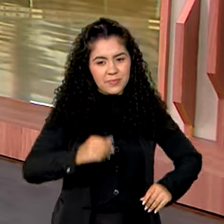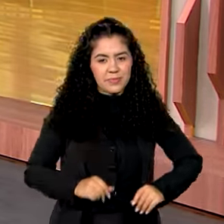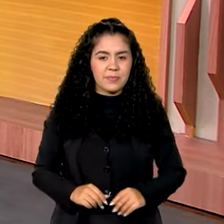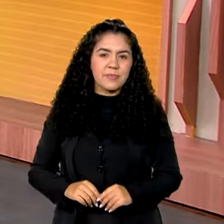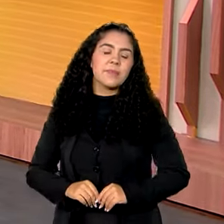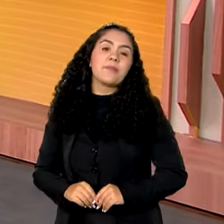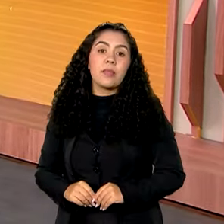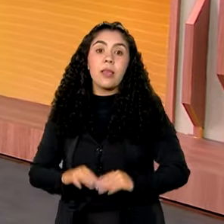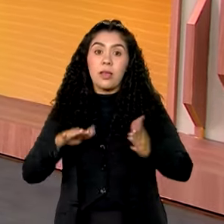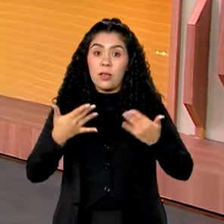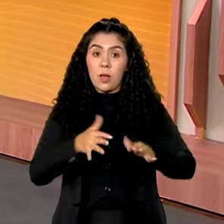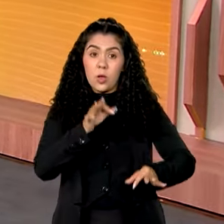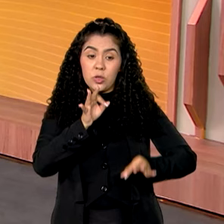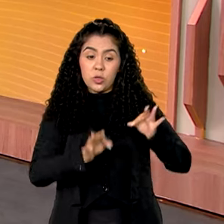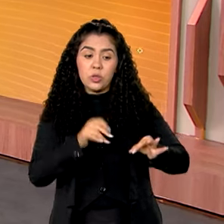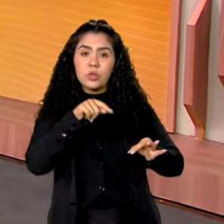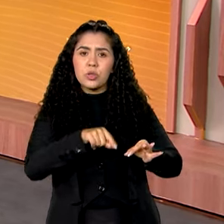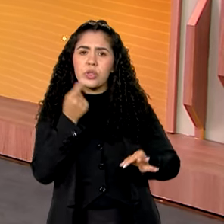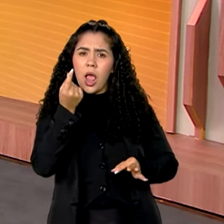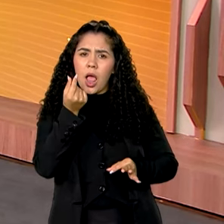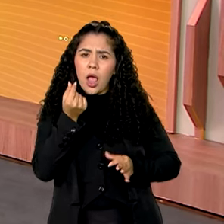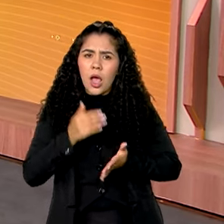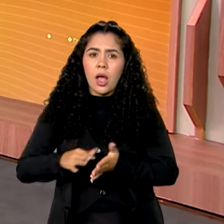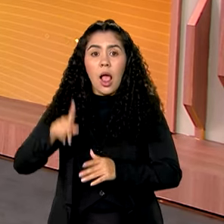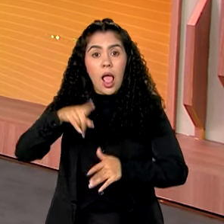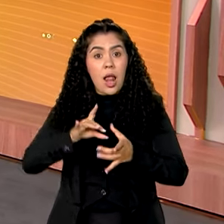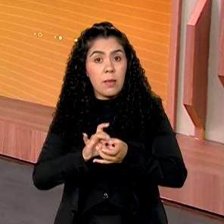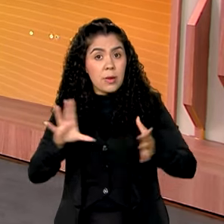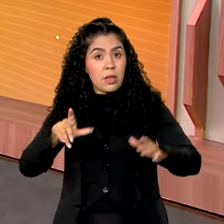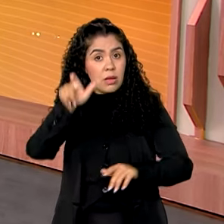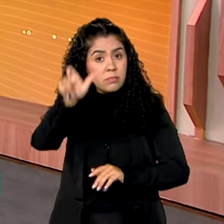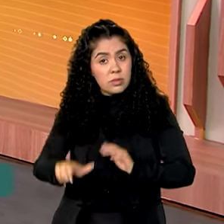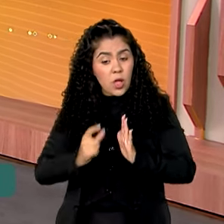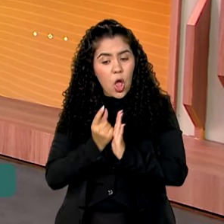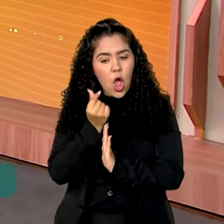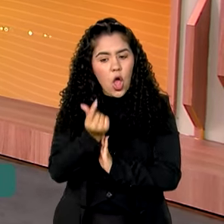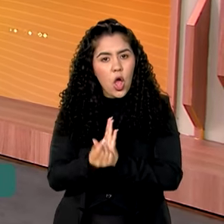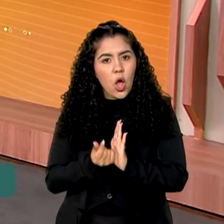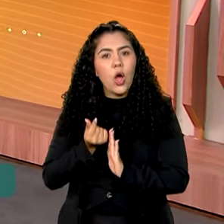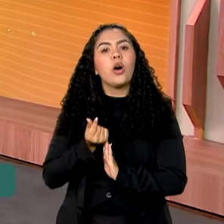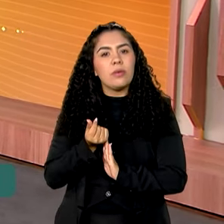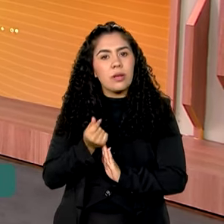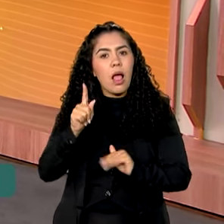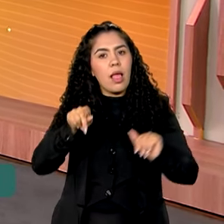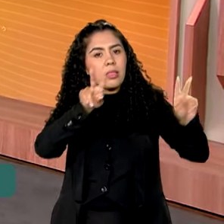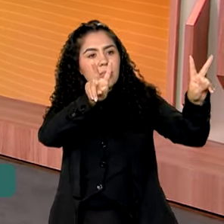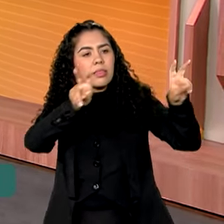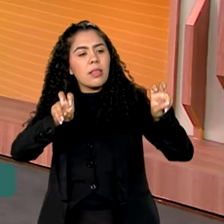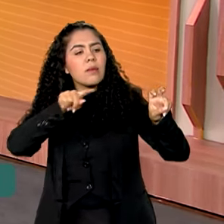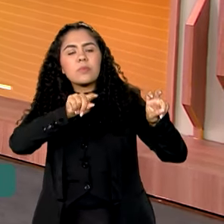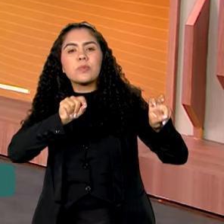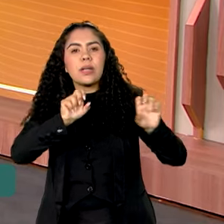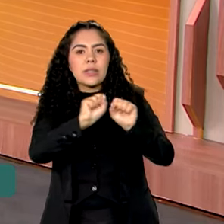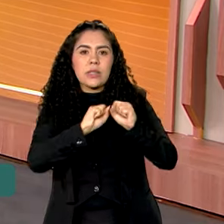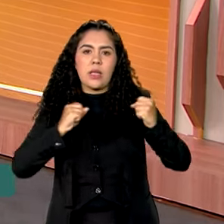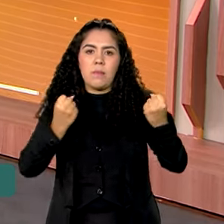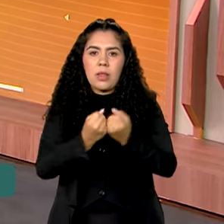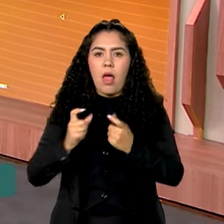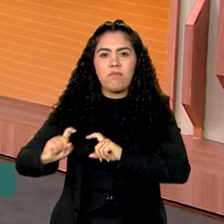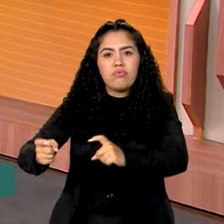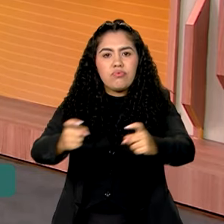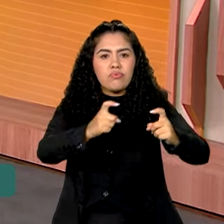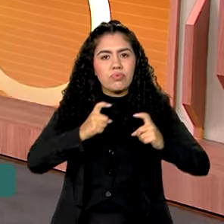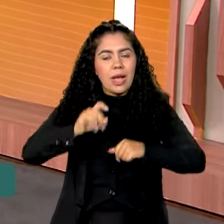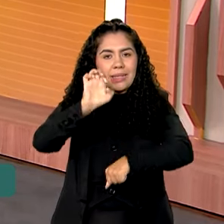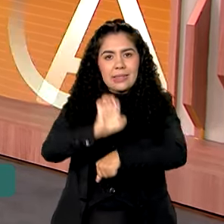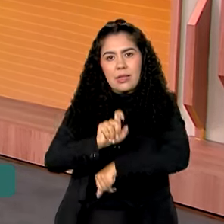E olha, a justiça tarifária, a liberdade do consumidor, são aí os temas de um seminário que está sendo realizado hoje em São